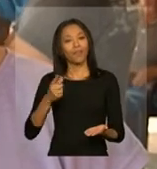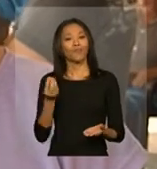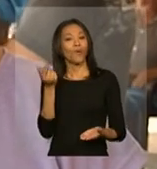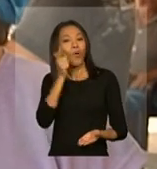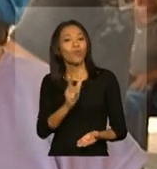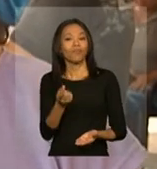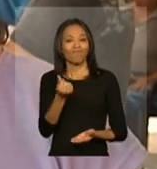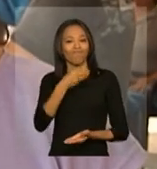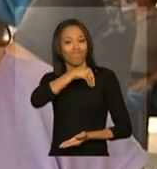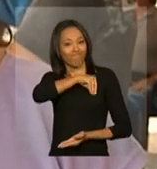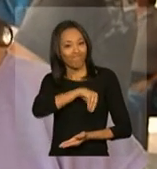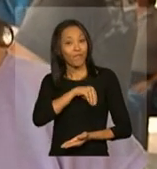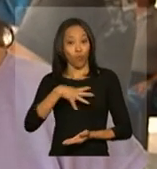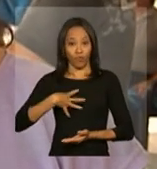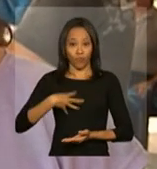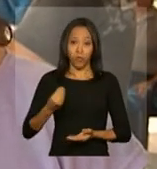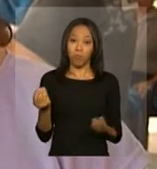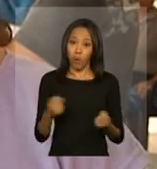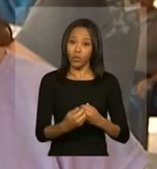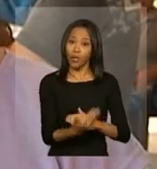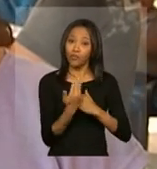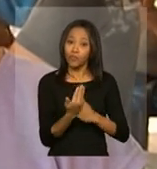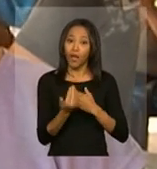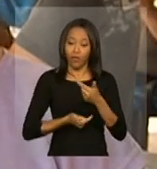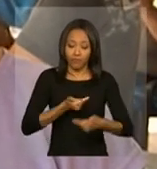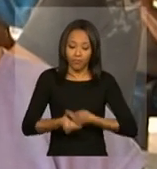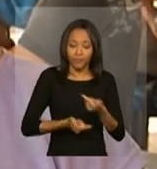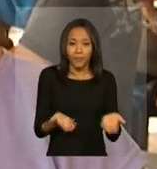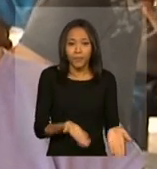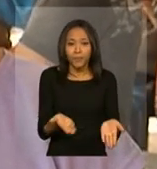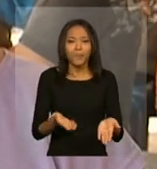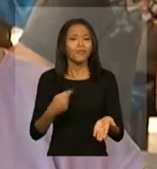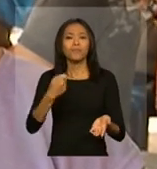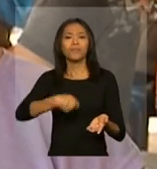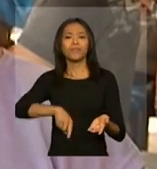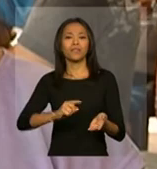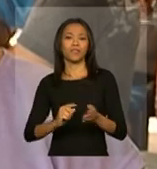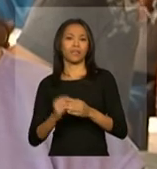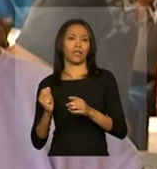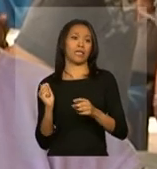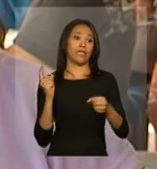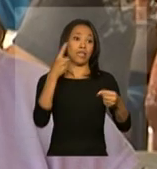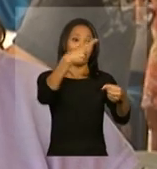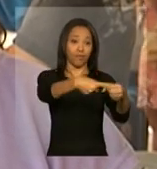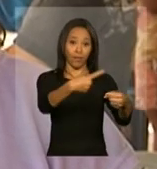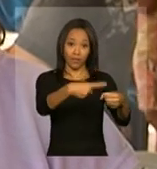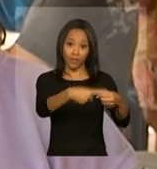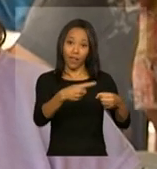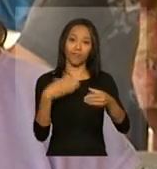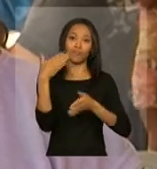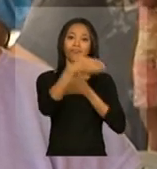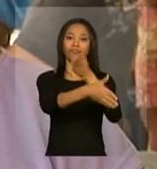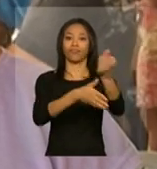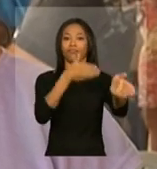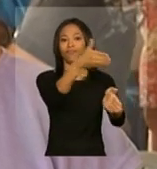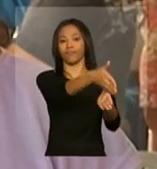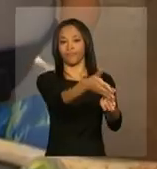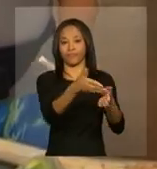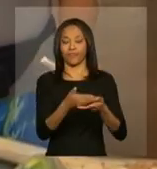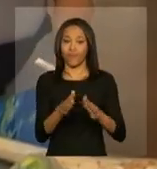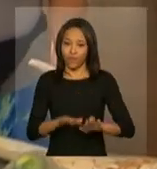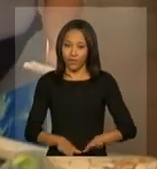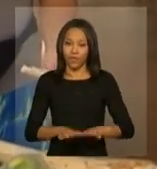de renda. Já que o filho pode trabalhar junto, não precisa mais ter o êxito rural, né? Que é a saída das pessoas da zona rural para a cidade.